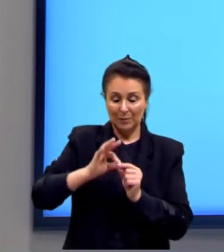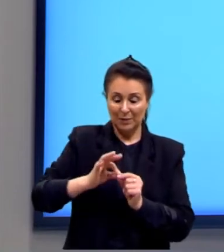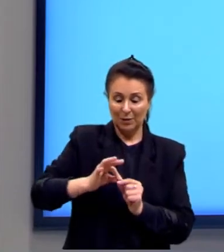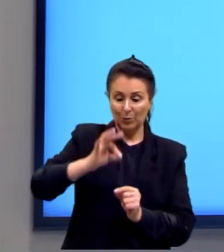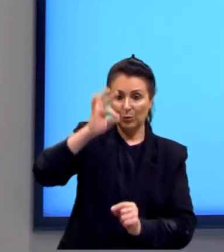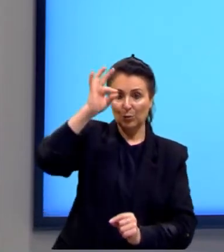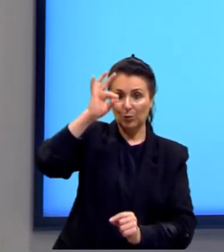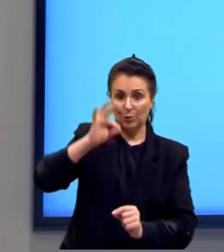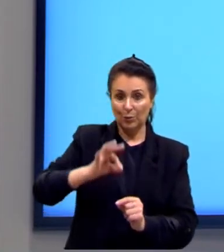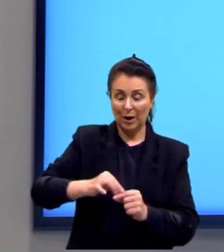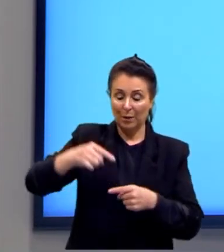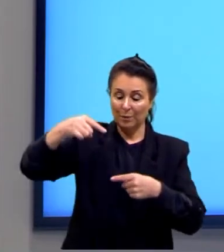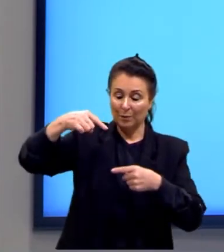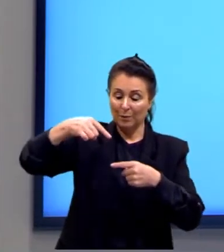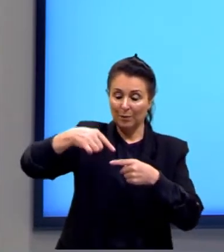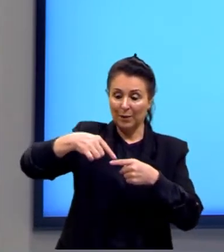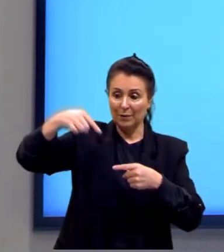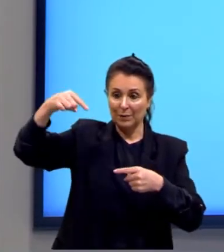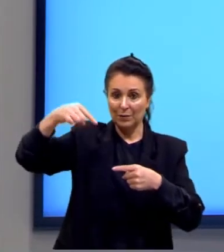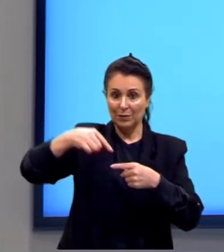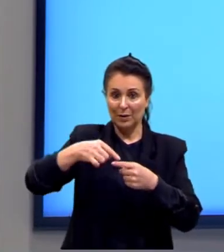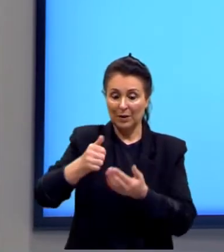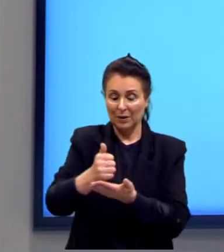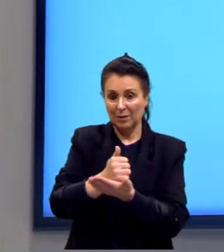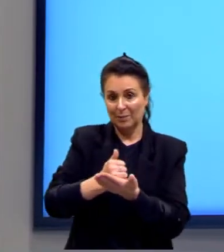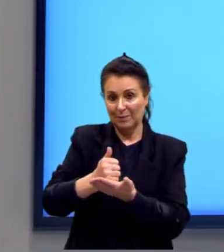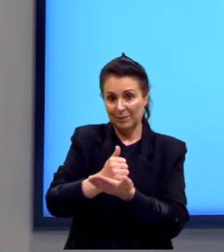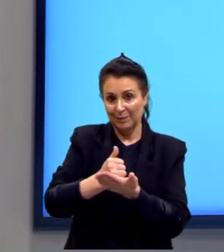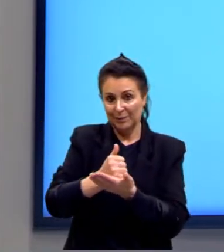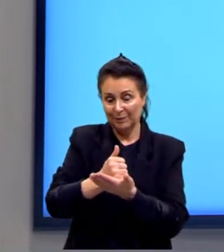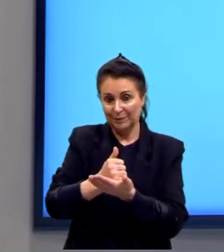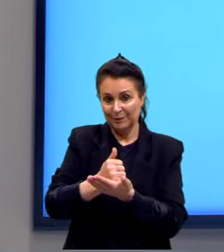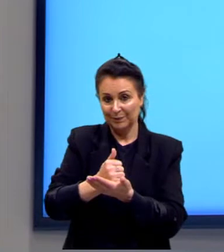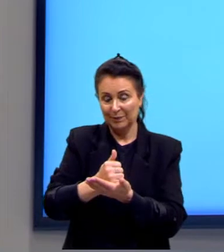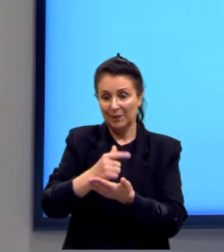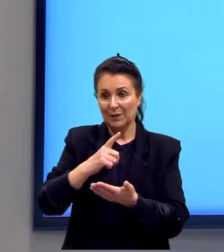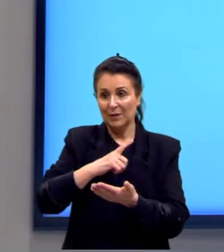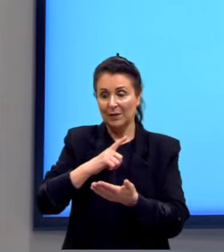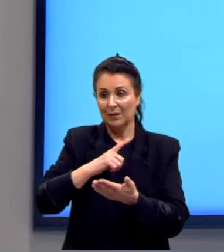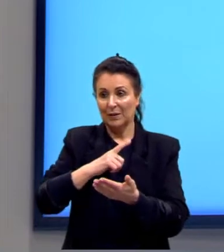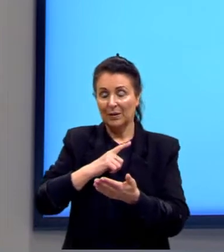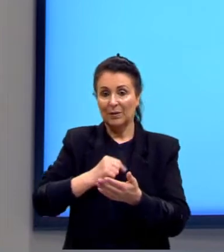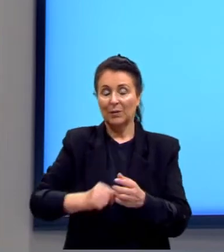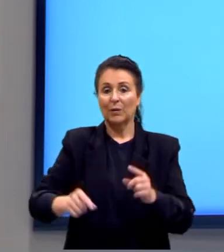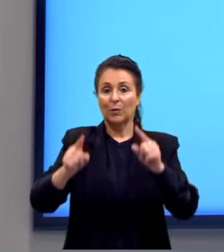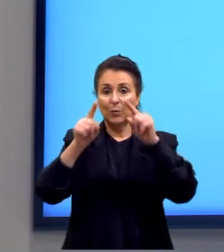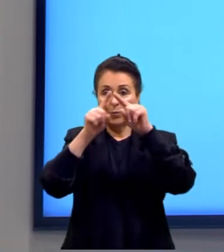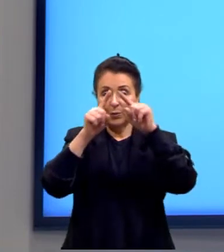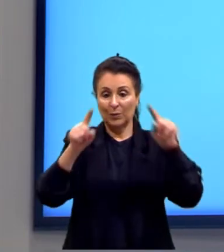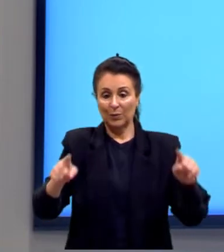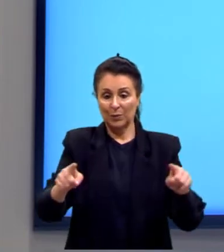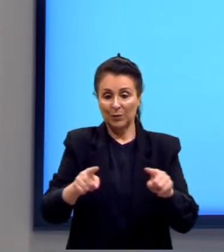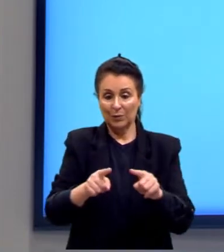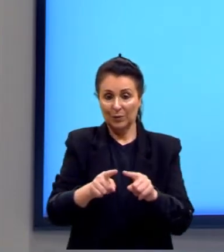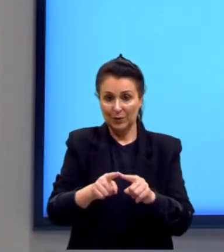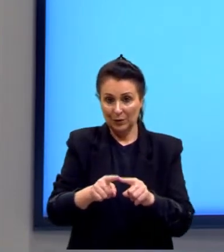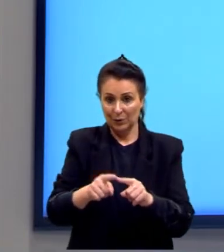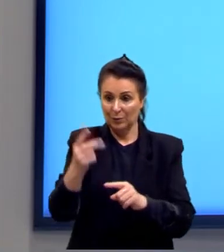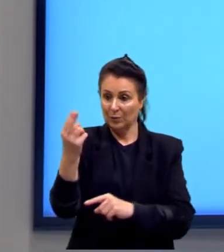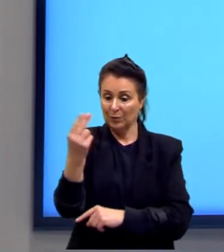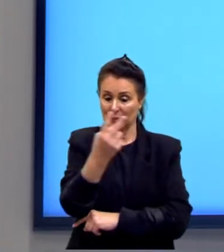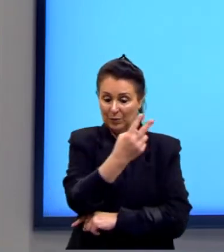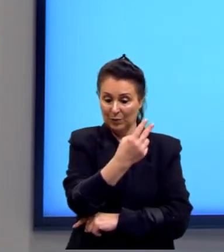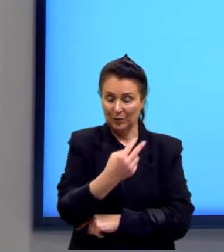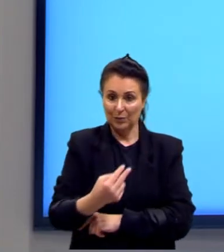perpendicular à base. Então, nós temos o nosso triângulo retângulo, e nós podemos